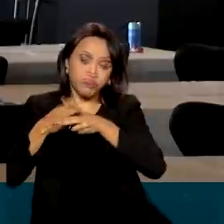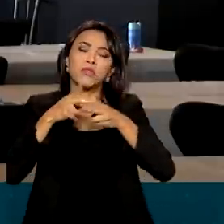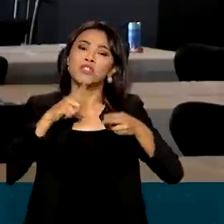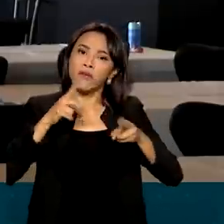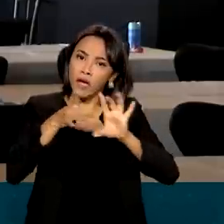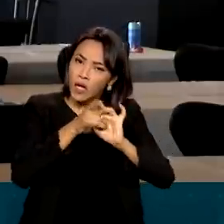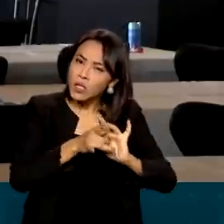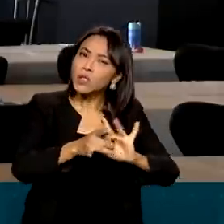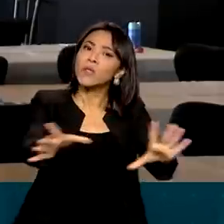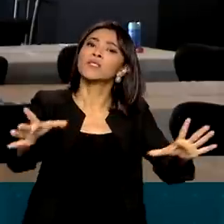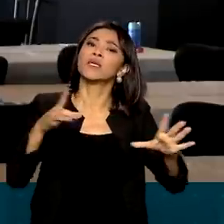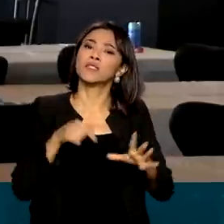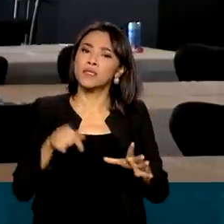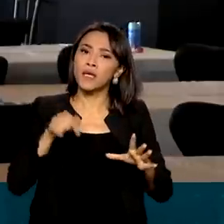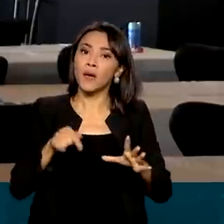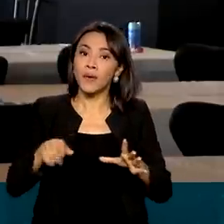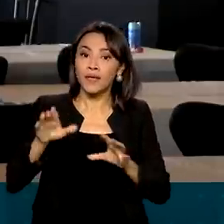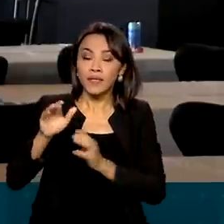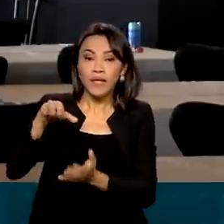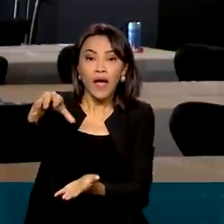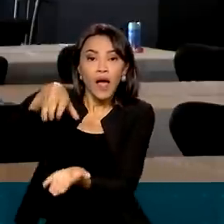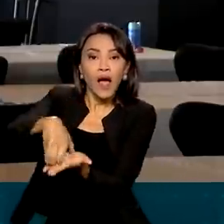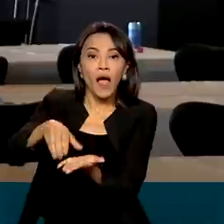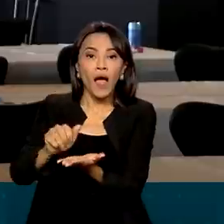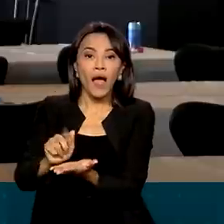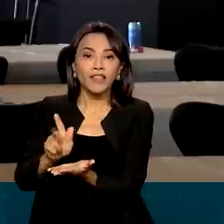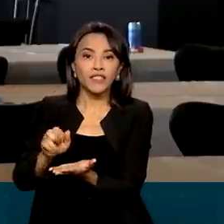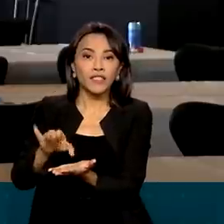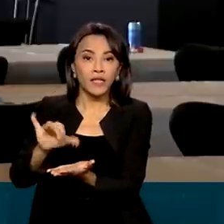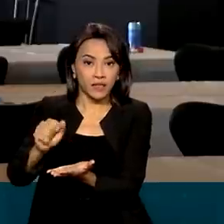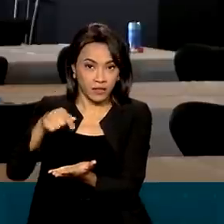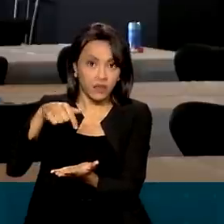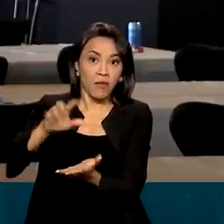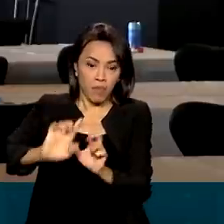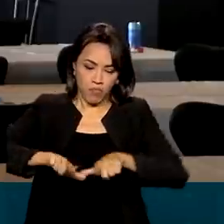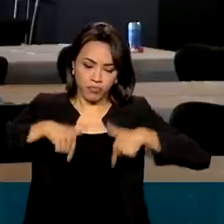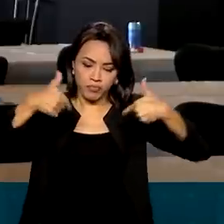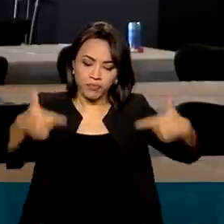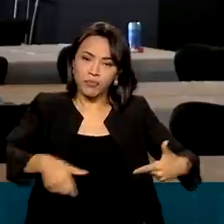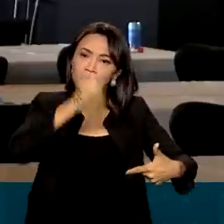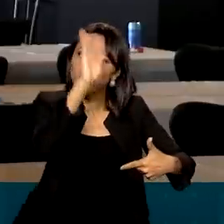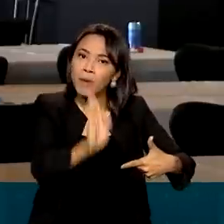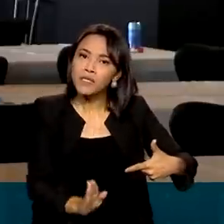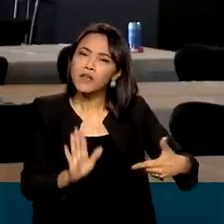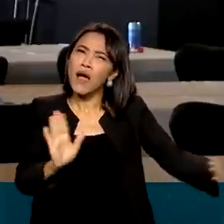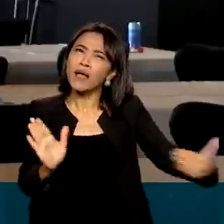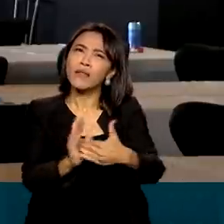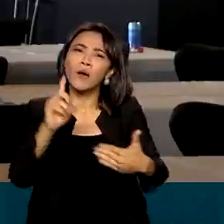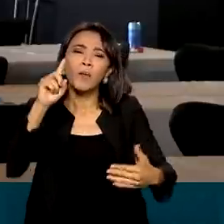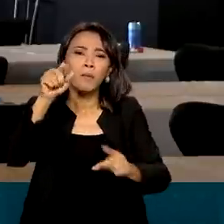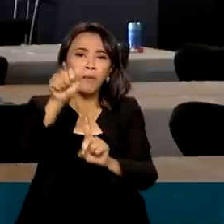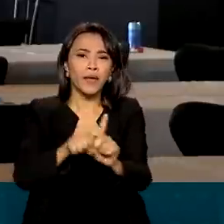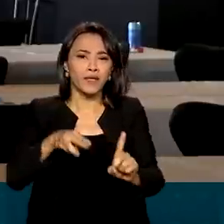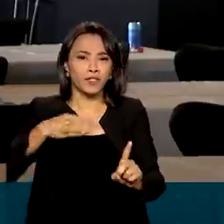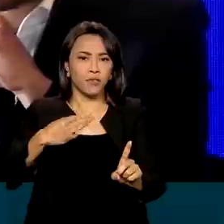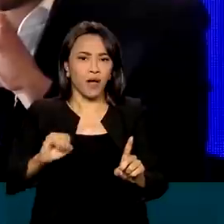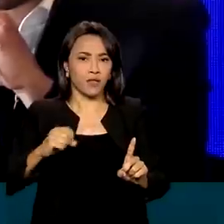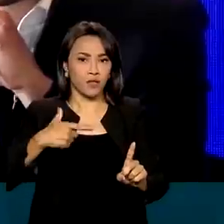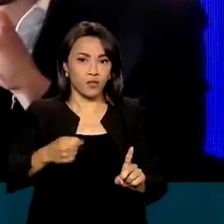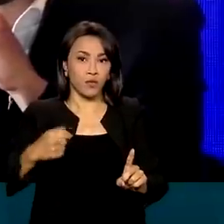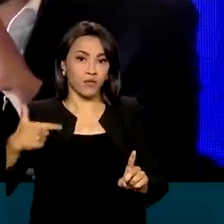Agência Nacional de Telecomunicações para operar no Brasil. O direito de exploração vai até março de 2027.